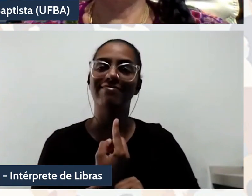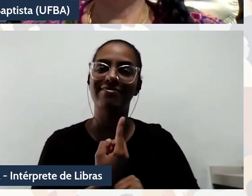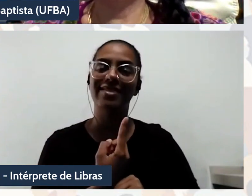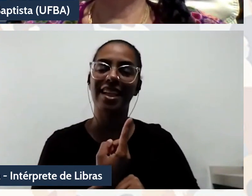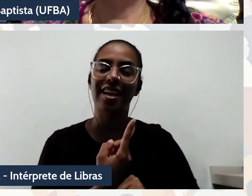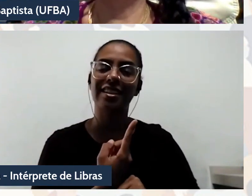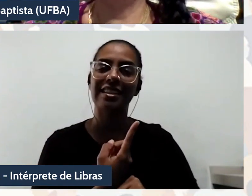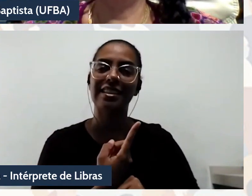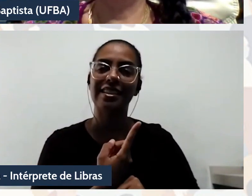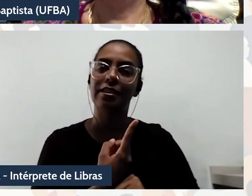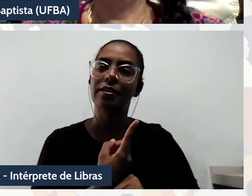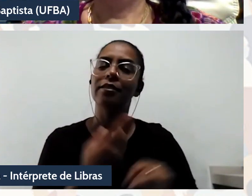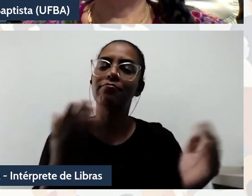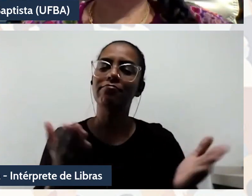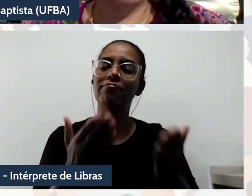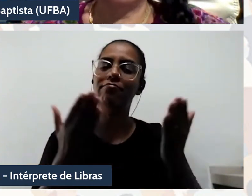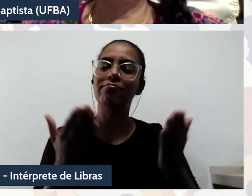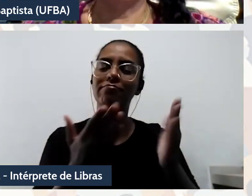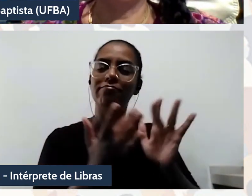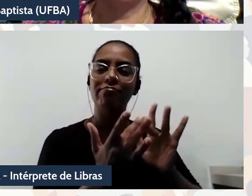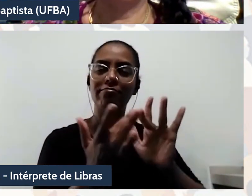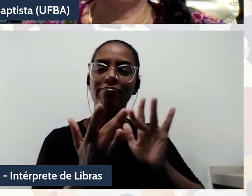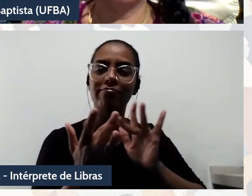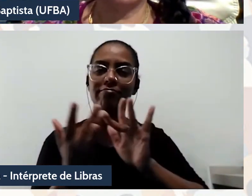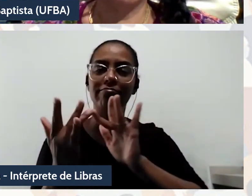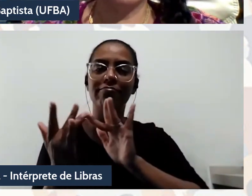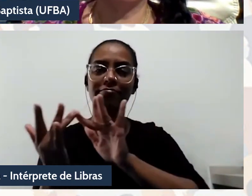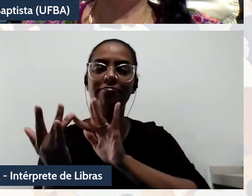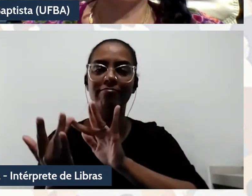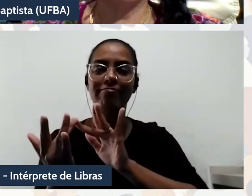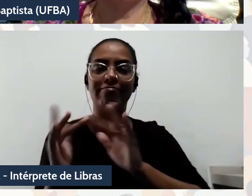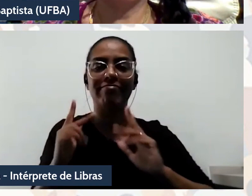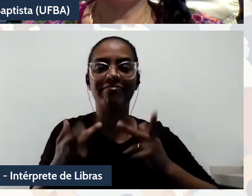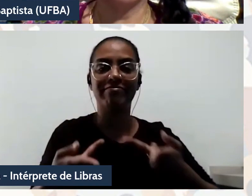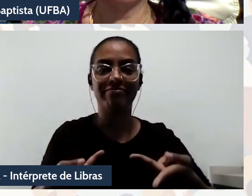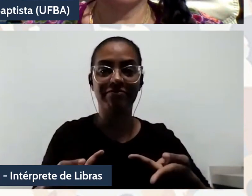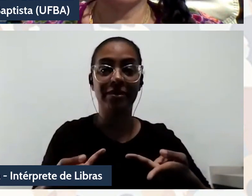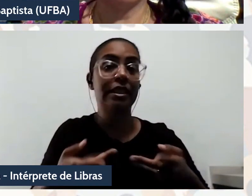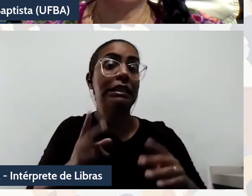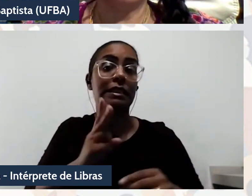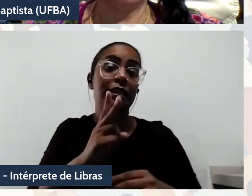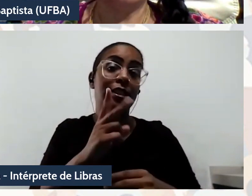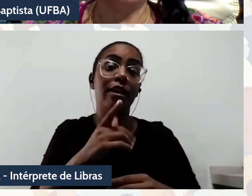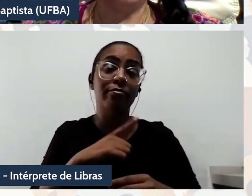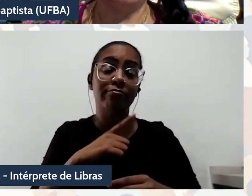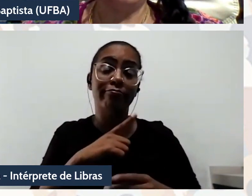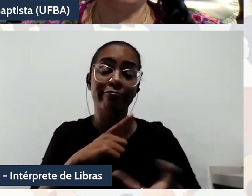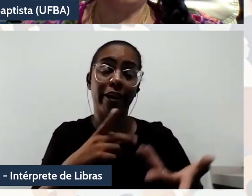nosso de humanização também. Mas tudo é risco, né? Vai sempre haver esse risco, com certeza.